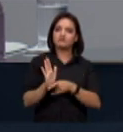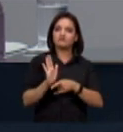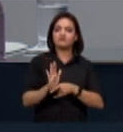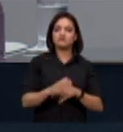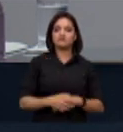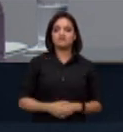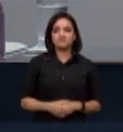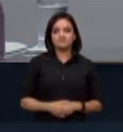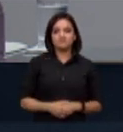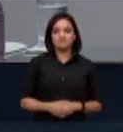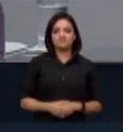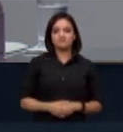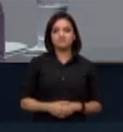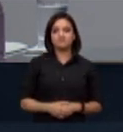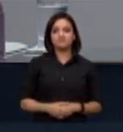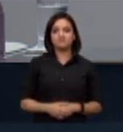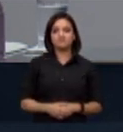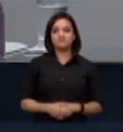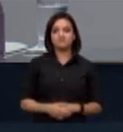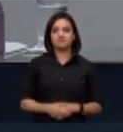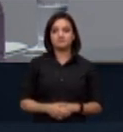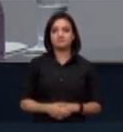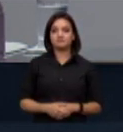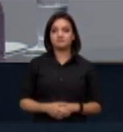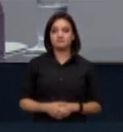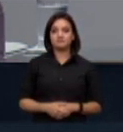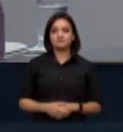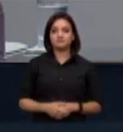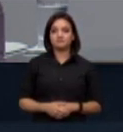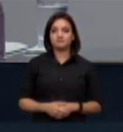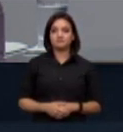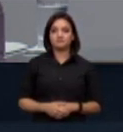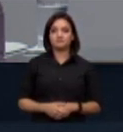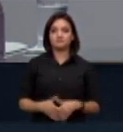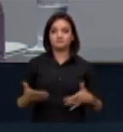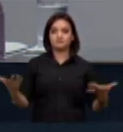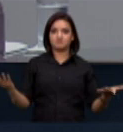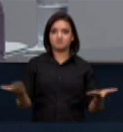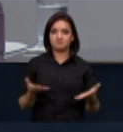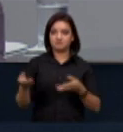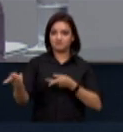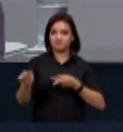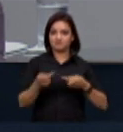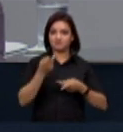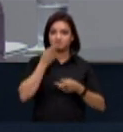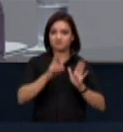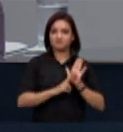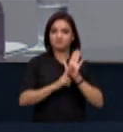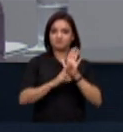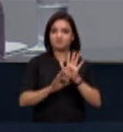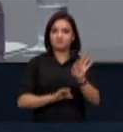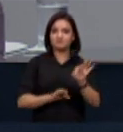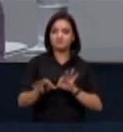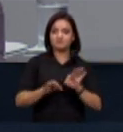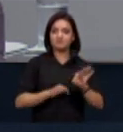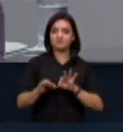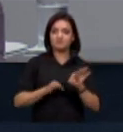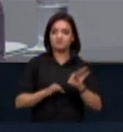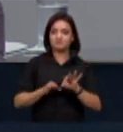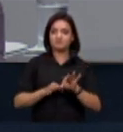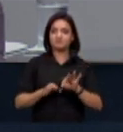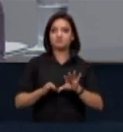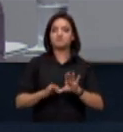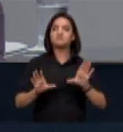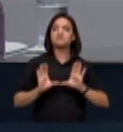Eu convido agora para se pronunciar em nome da Organização das Cooperativas